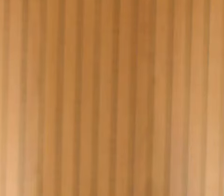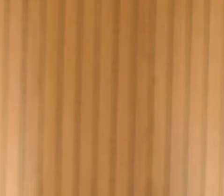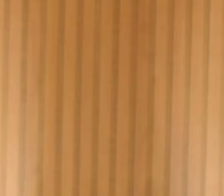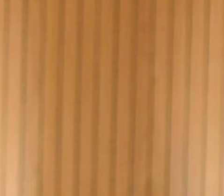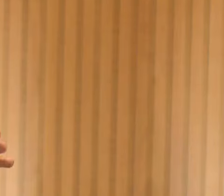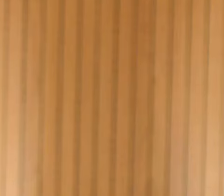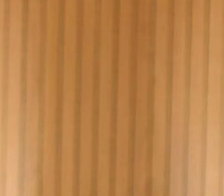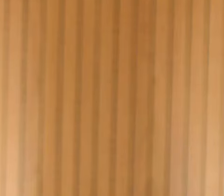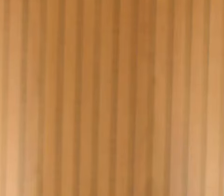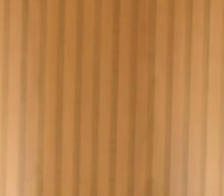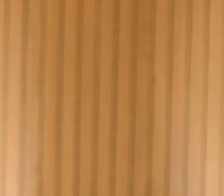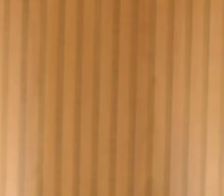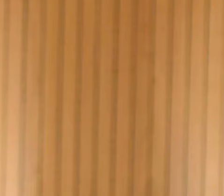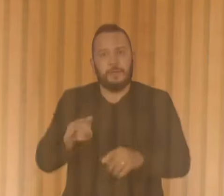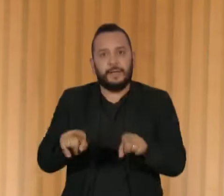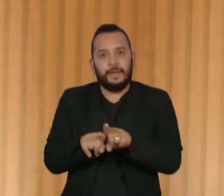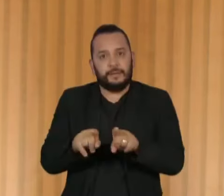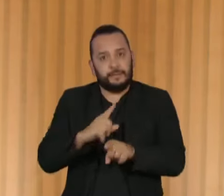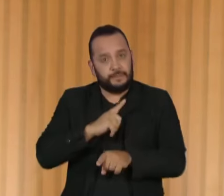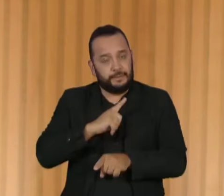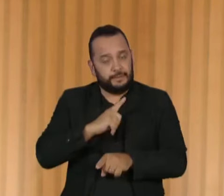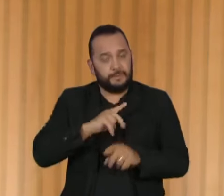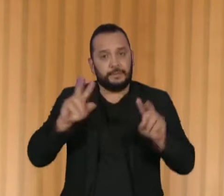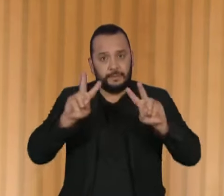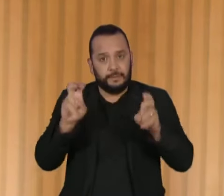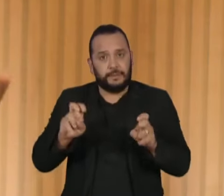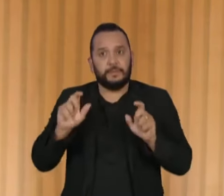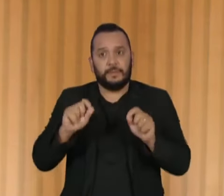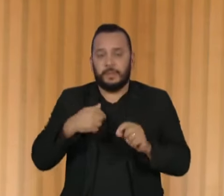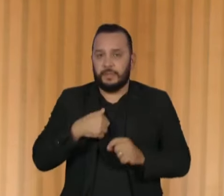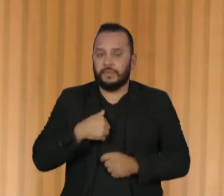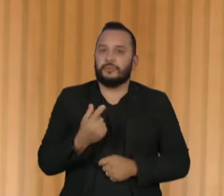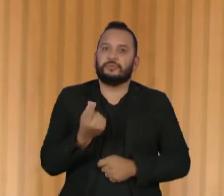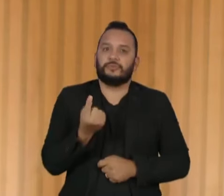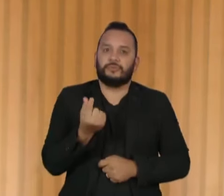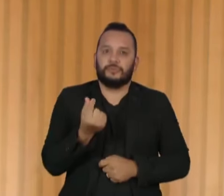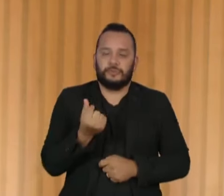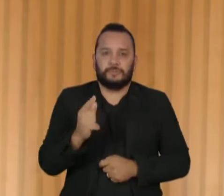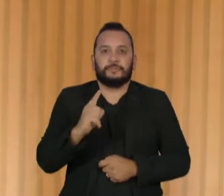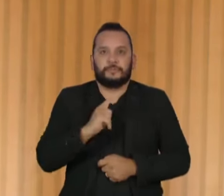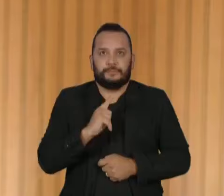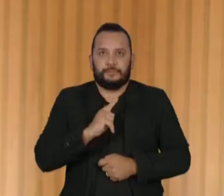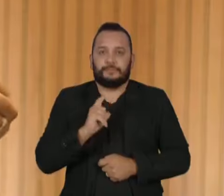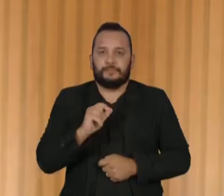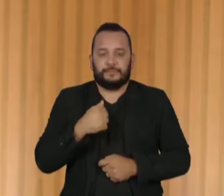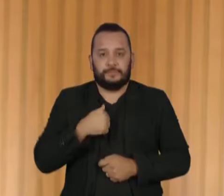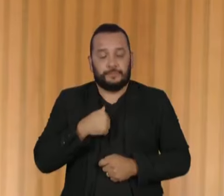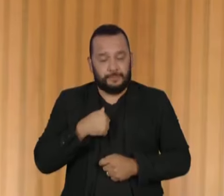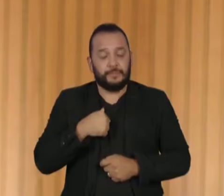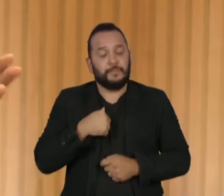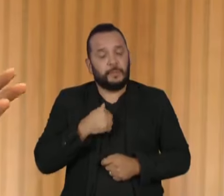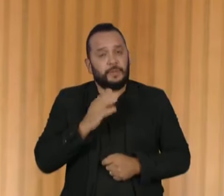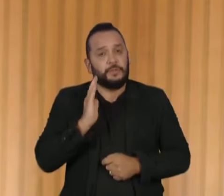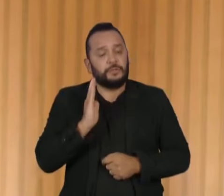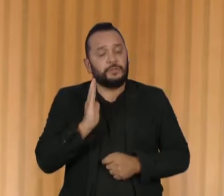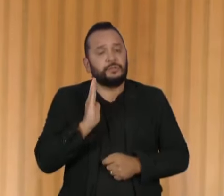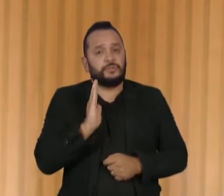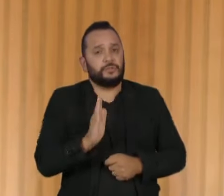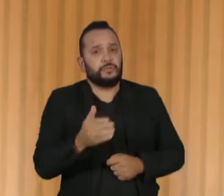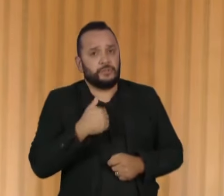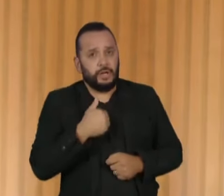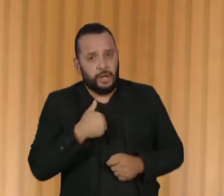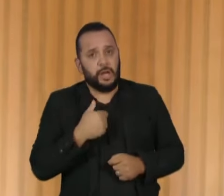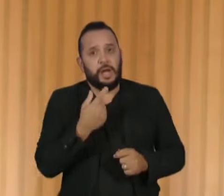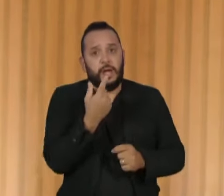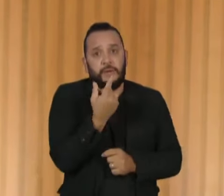Governador, só para a gente encerrar essa questão fiscal, o senhor disse que as manchetes exageraram, mas existe ali uma certa contraposição de